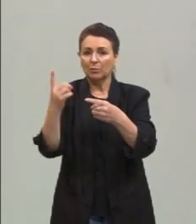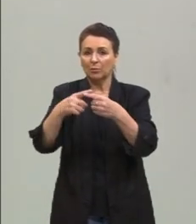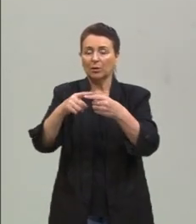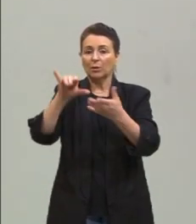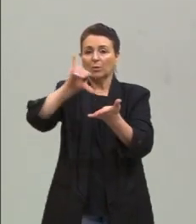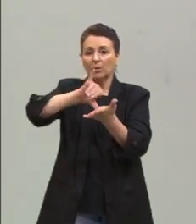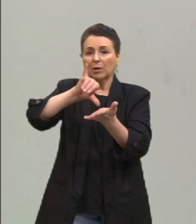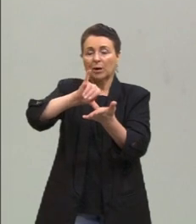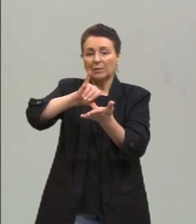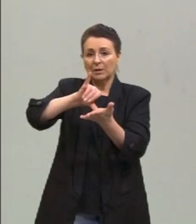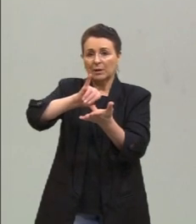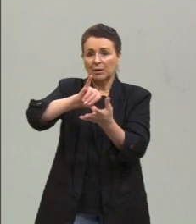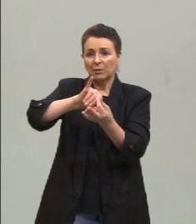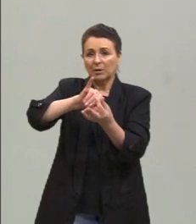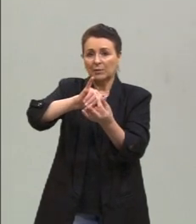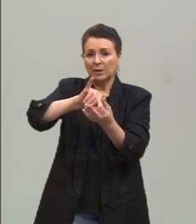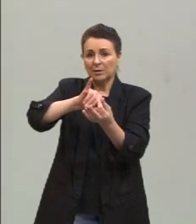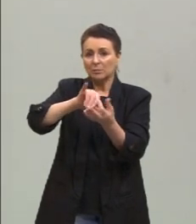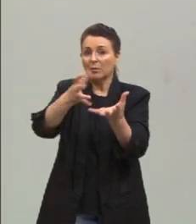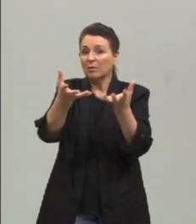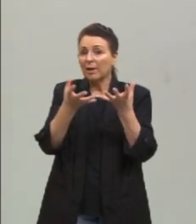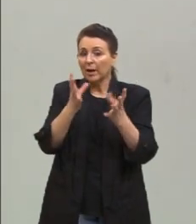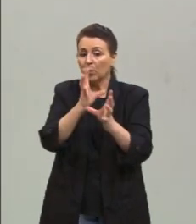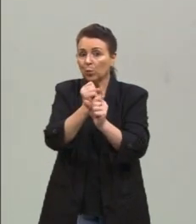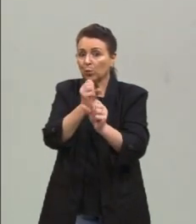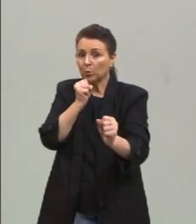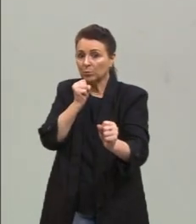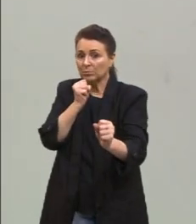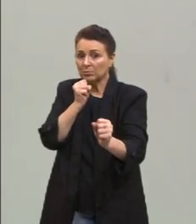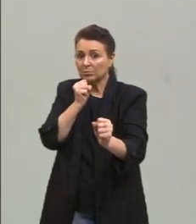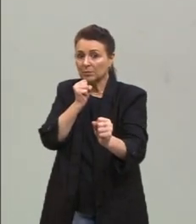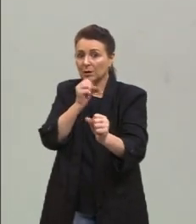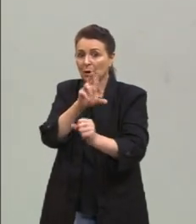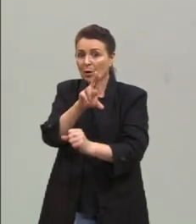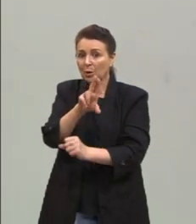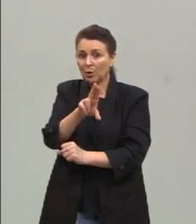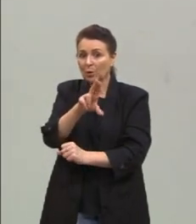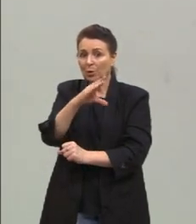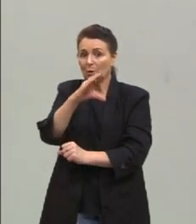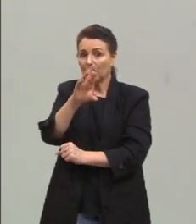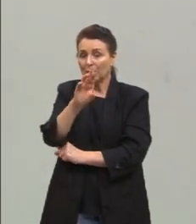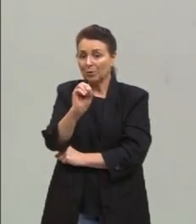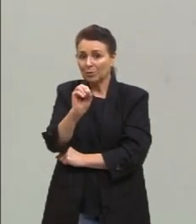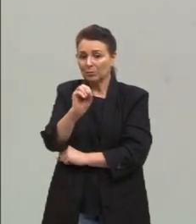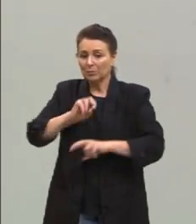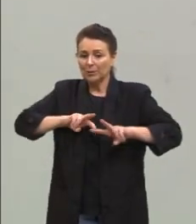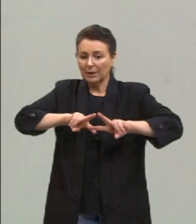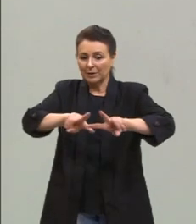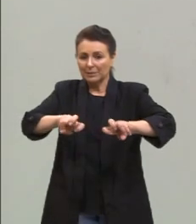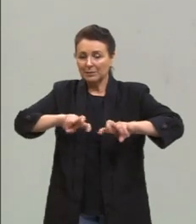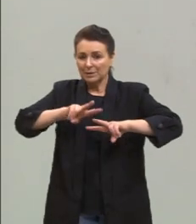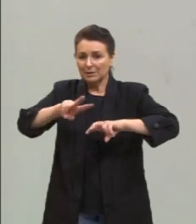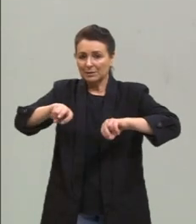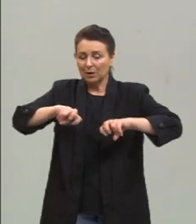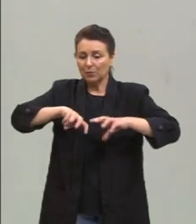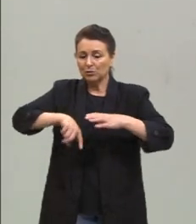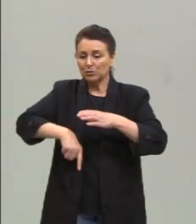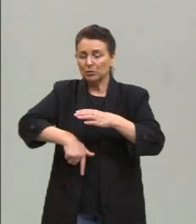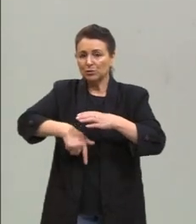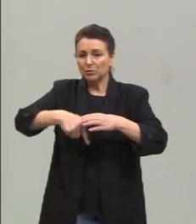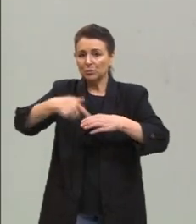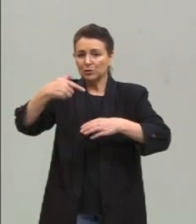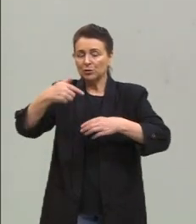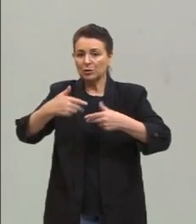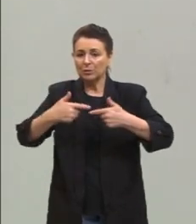opera na lógica do lucro. Então, entre controlar a extração de matéria-prima, preservar o meio